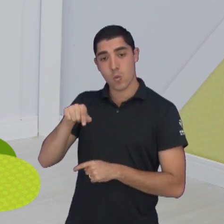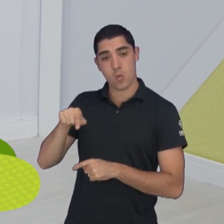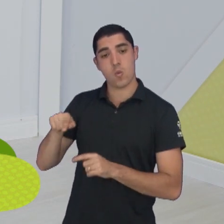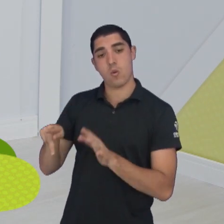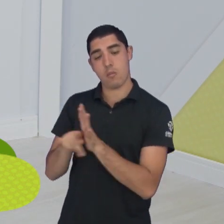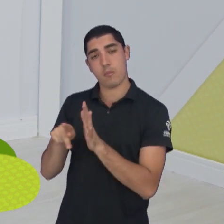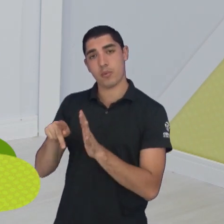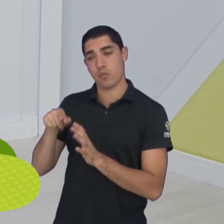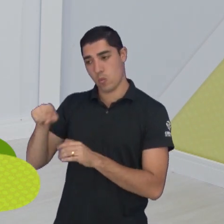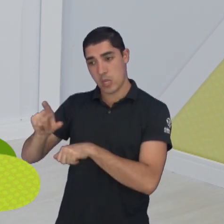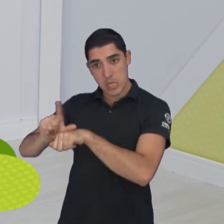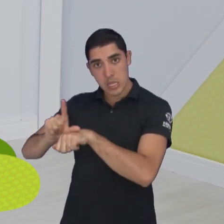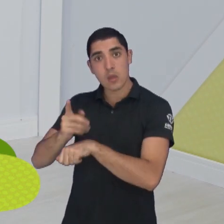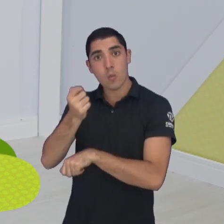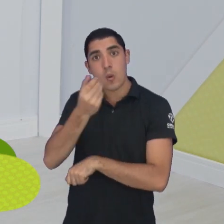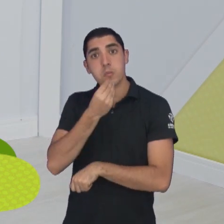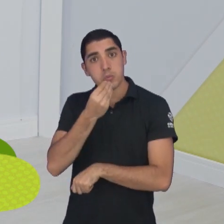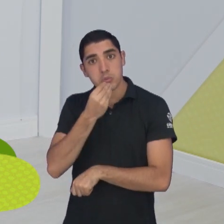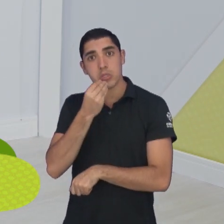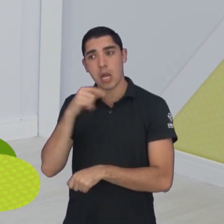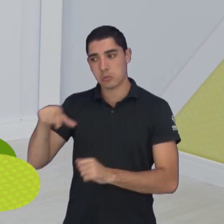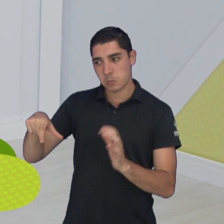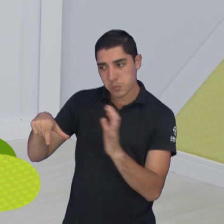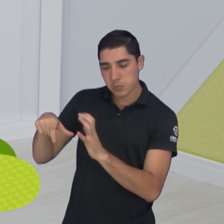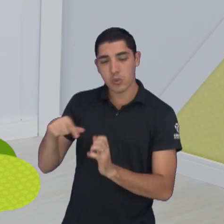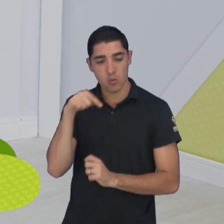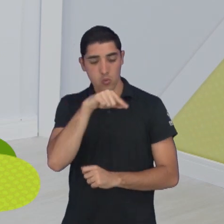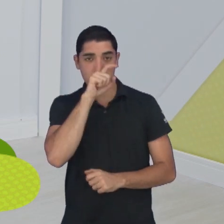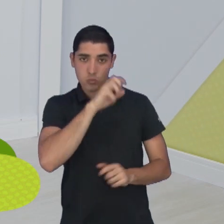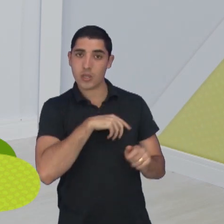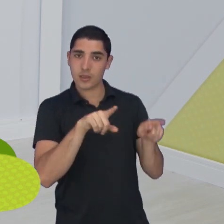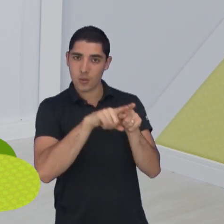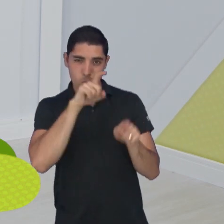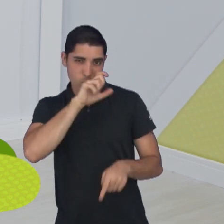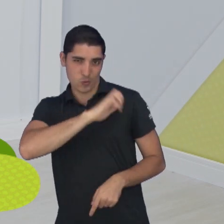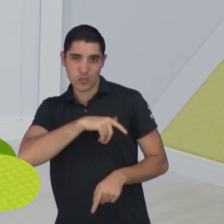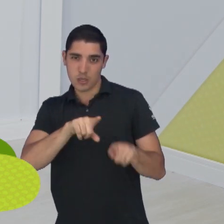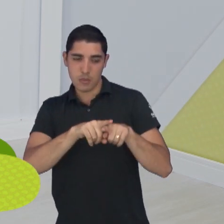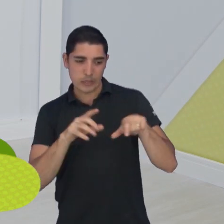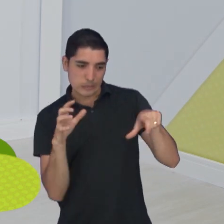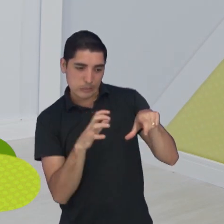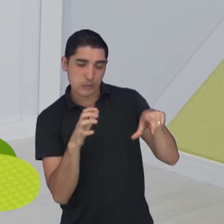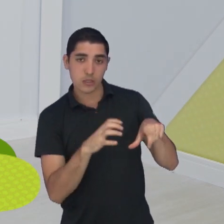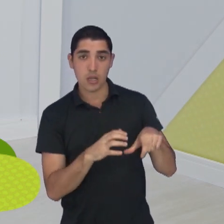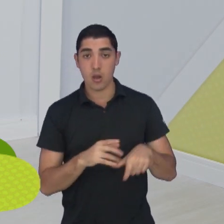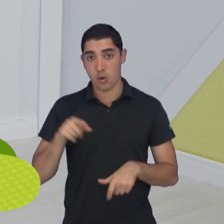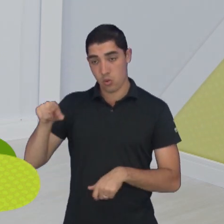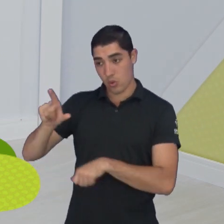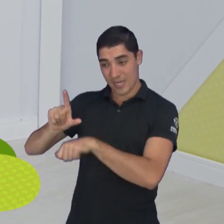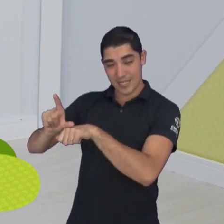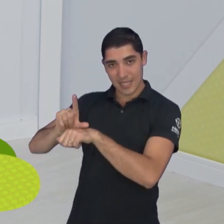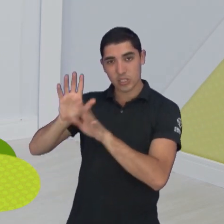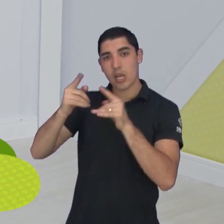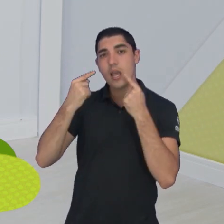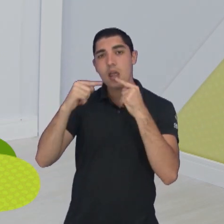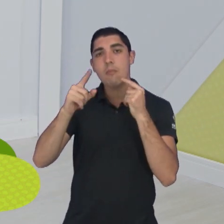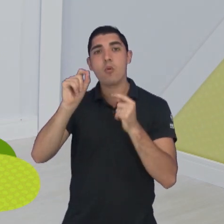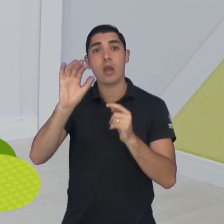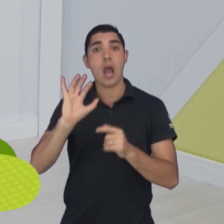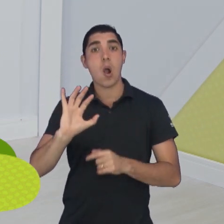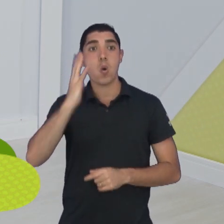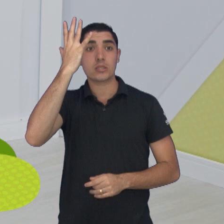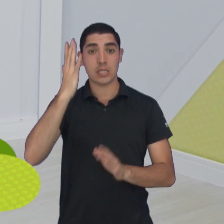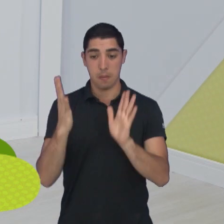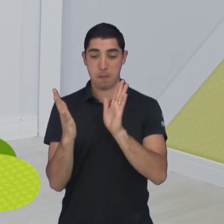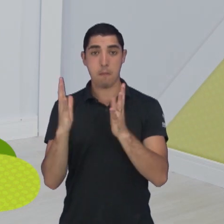Linense também teve algumas oportunidades. Teve um lance aí que não foi colocado, que o Linense reclamou de um toque na mão do Léo Gobo no final da partida, já num